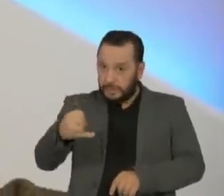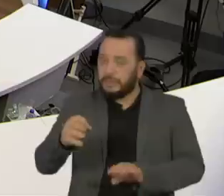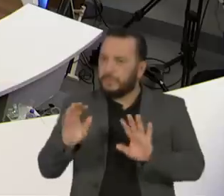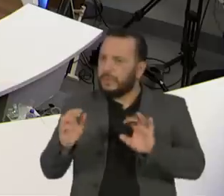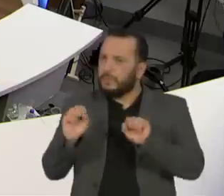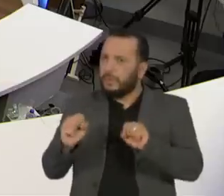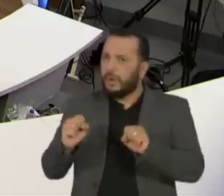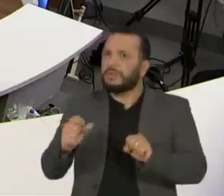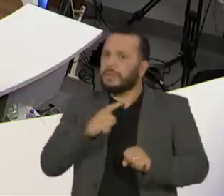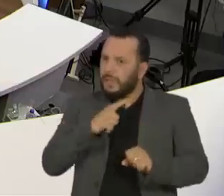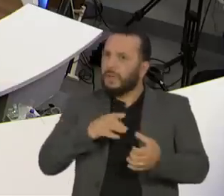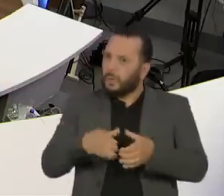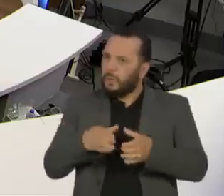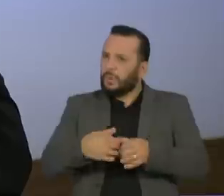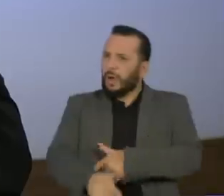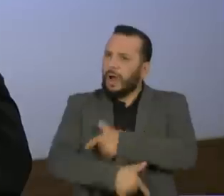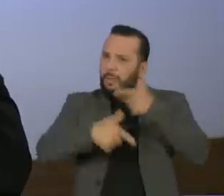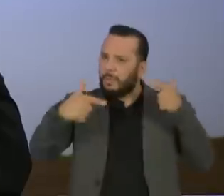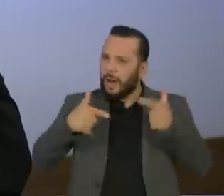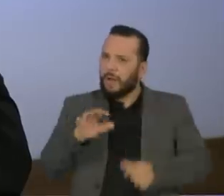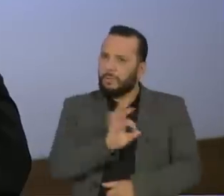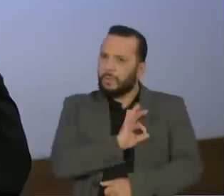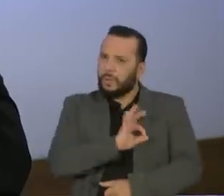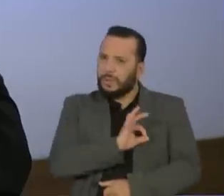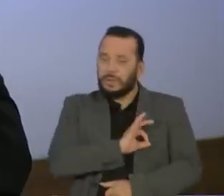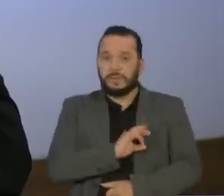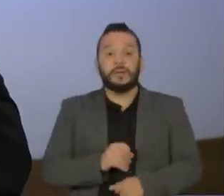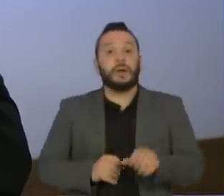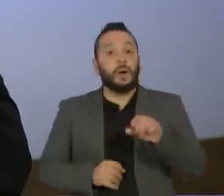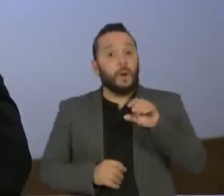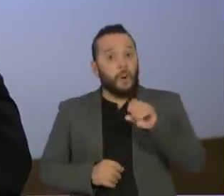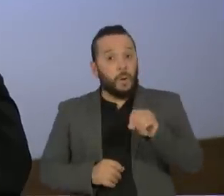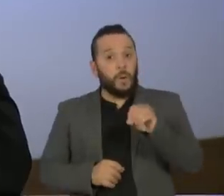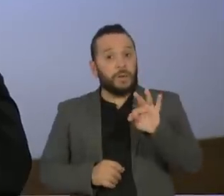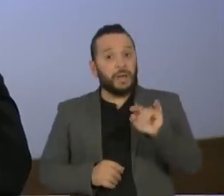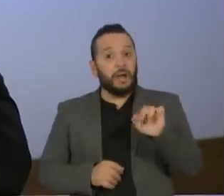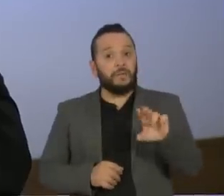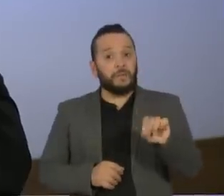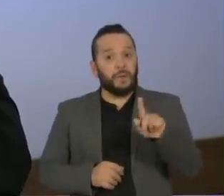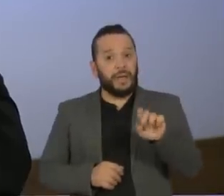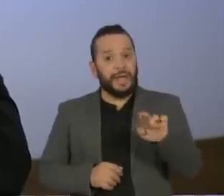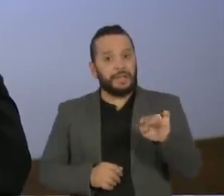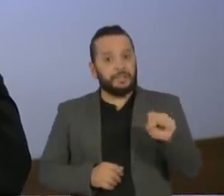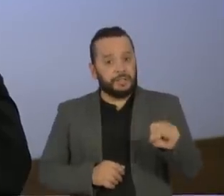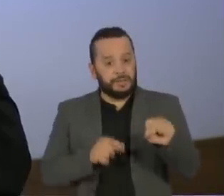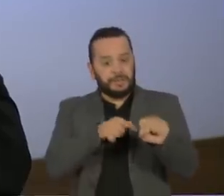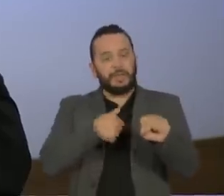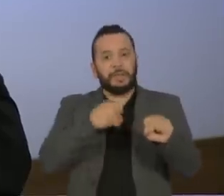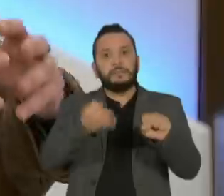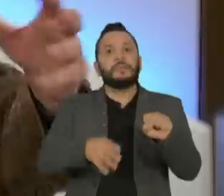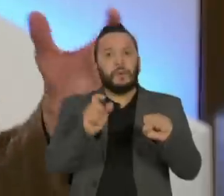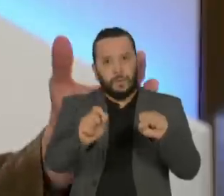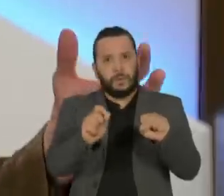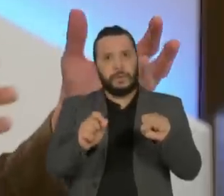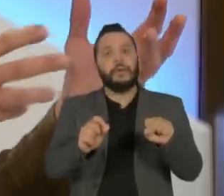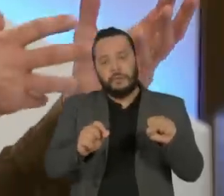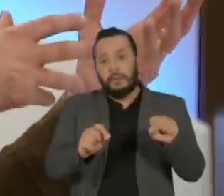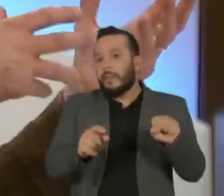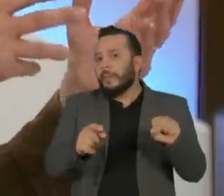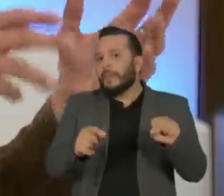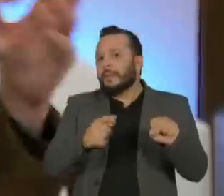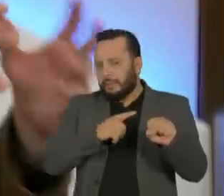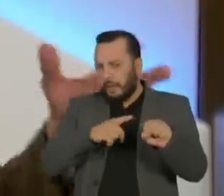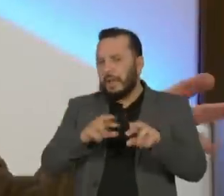resistência armada por parte da polícia como... O Otávio Guedes também hoje de banho e ele falou assim, olha, por uma questão, eles têm a interferência da